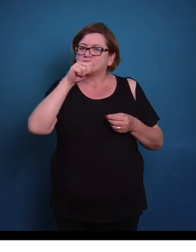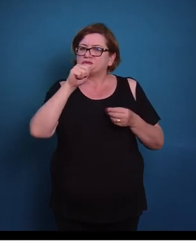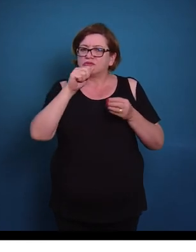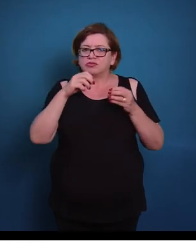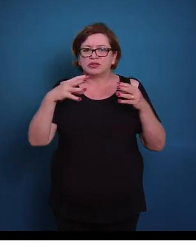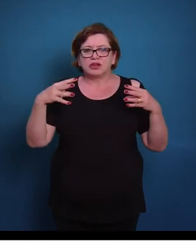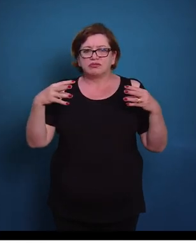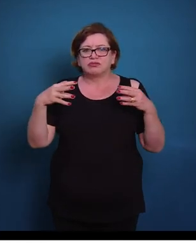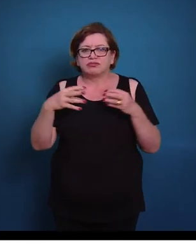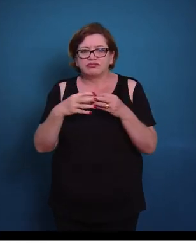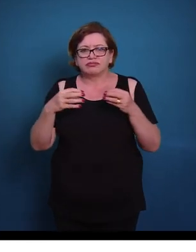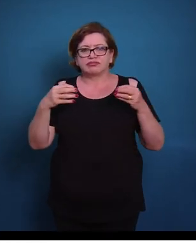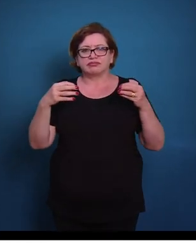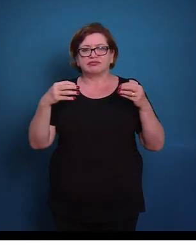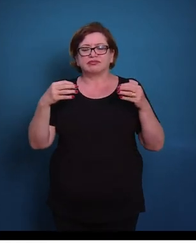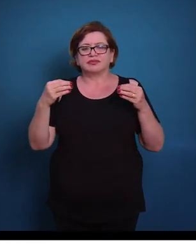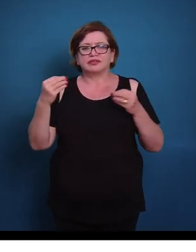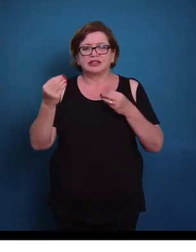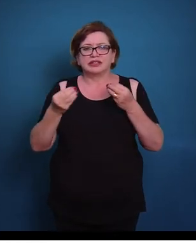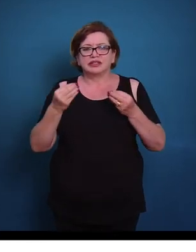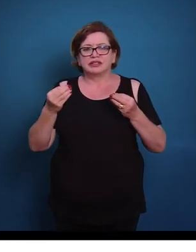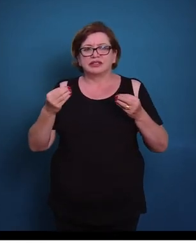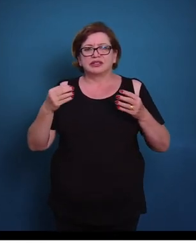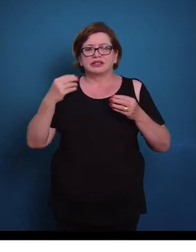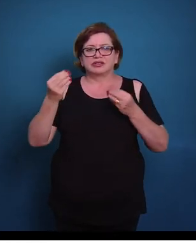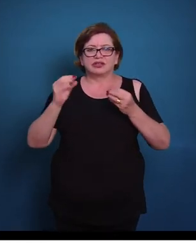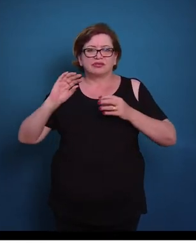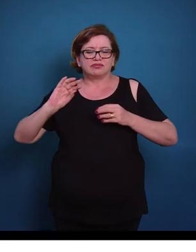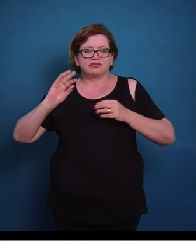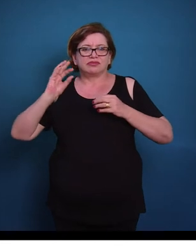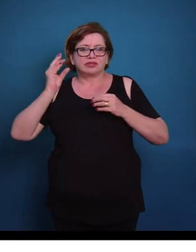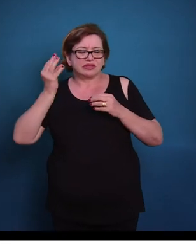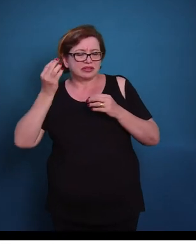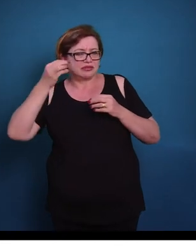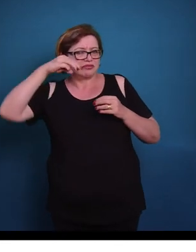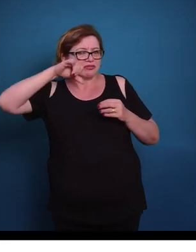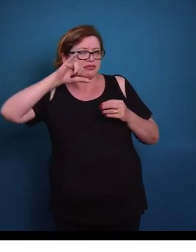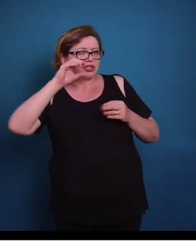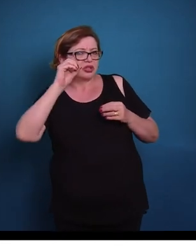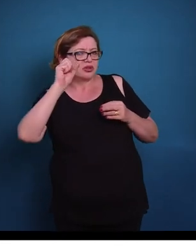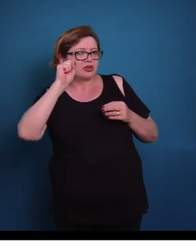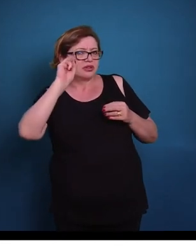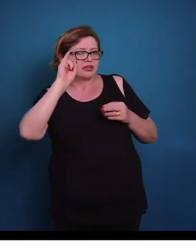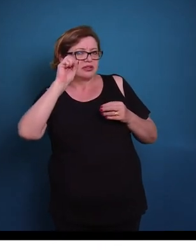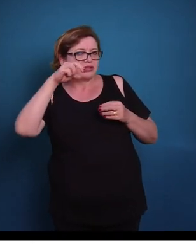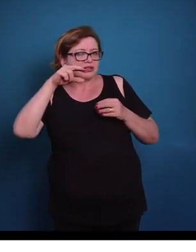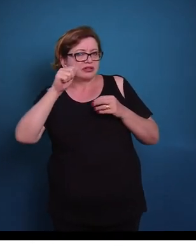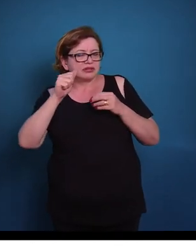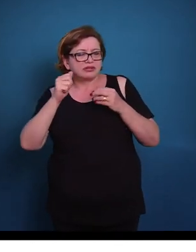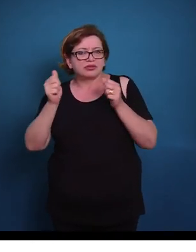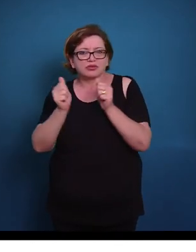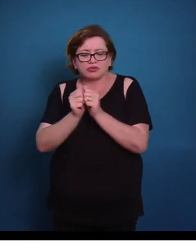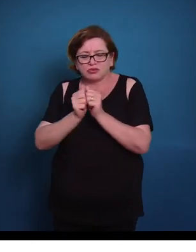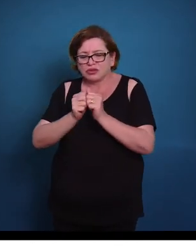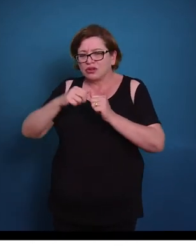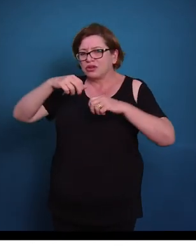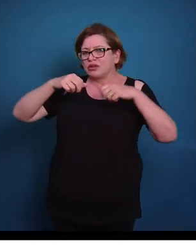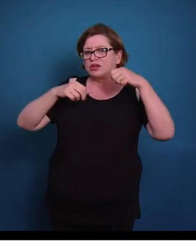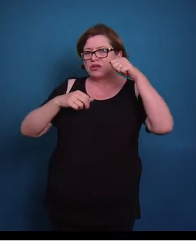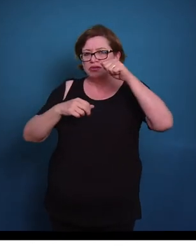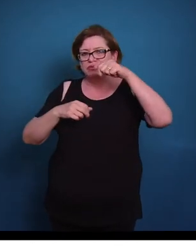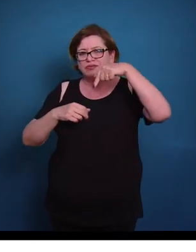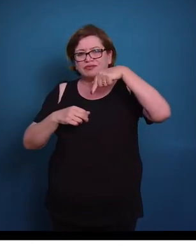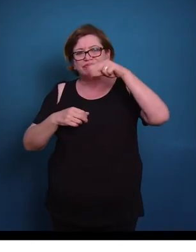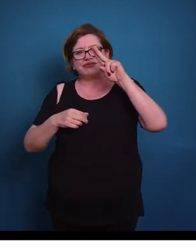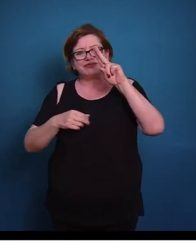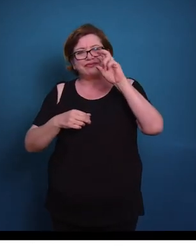durante a contração muscular. Então o que acontece? A formação dos filamentos de miosina, eles interagem com os filamentos de actina, e